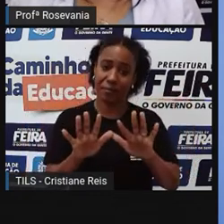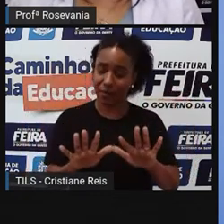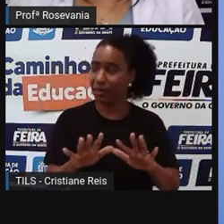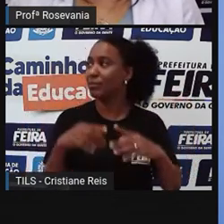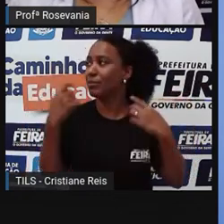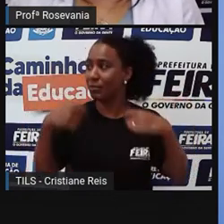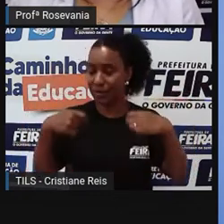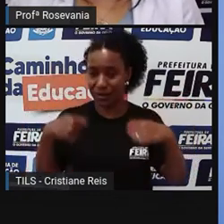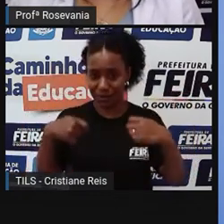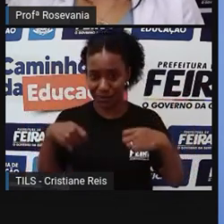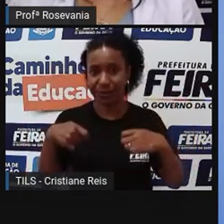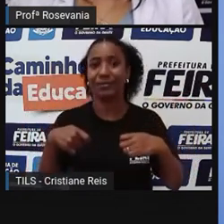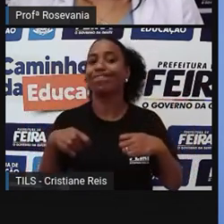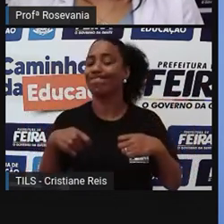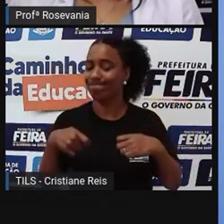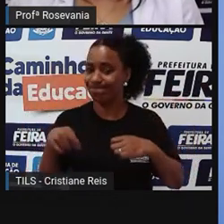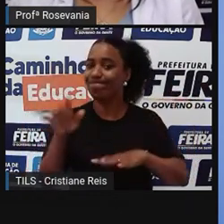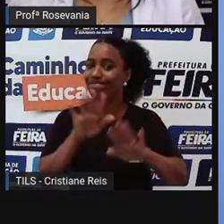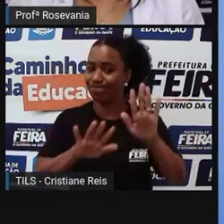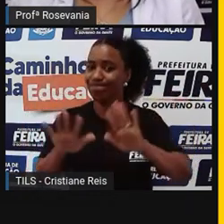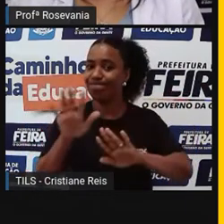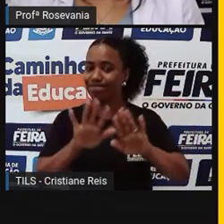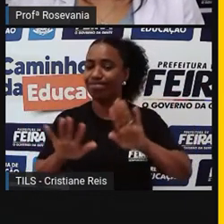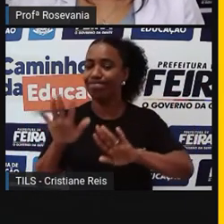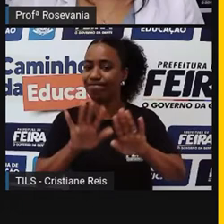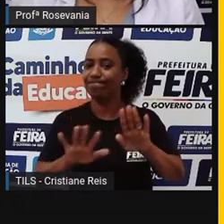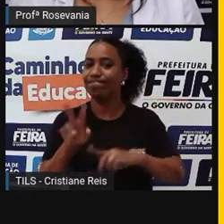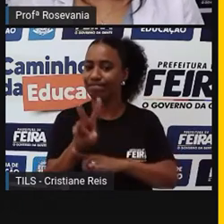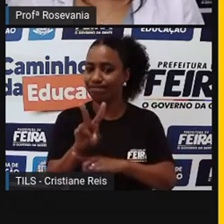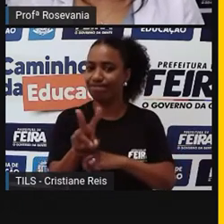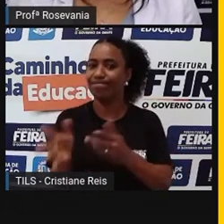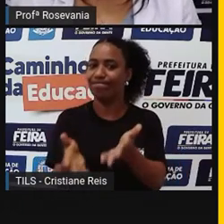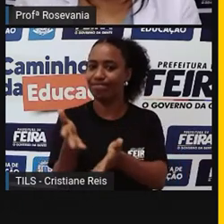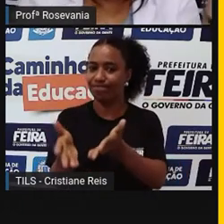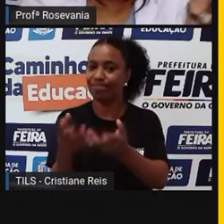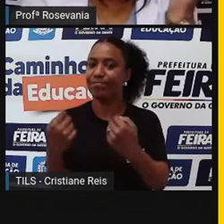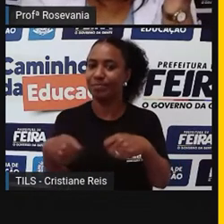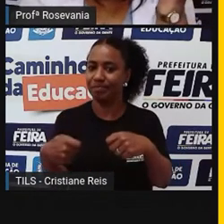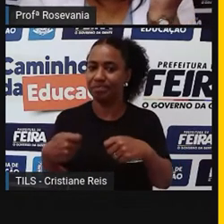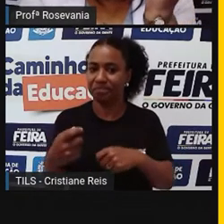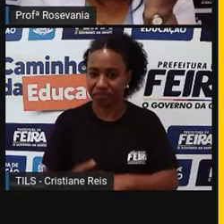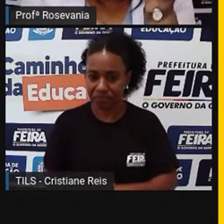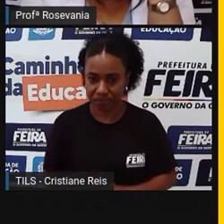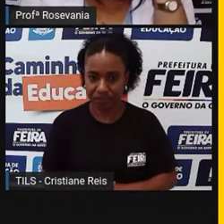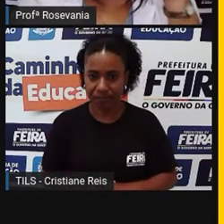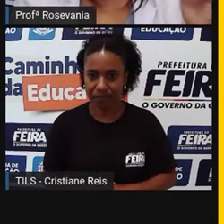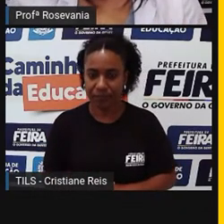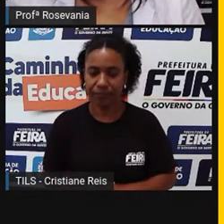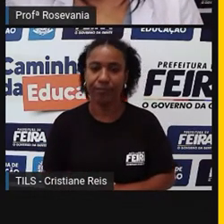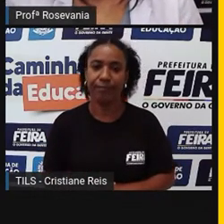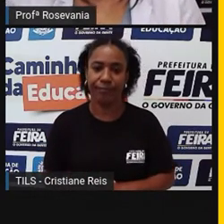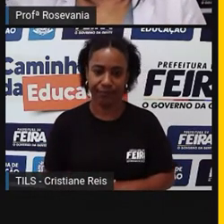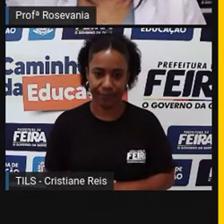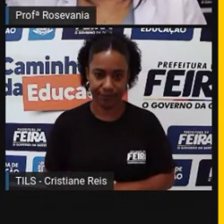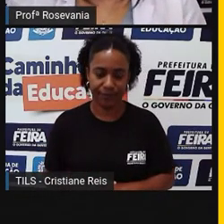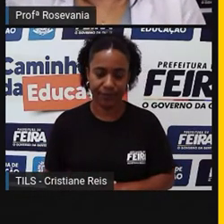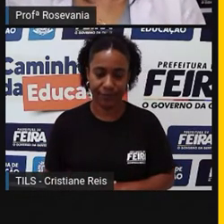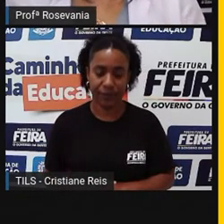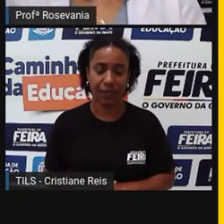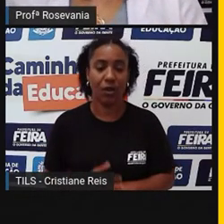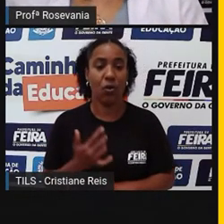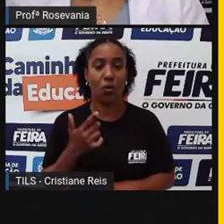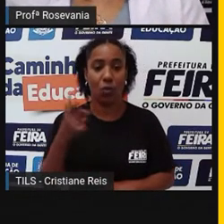precisa ter um olhar para ela, né. Outra questão que a gente precisa entender é a